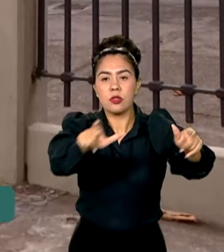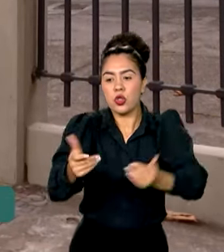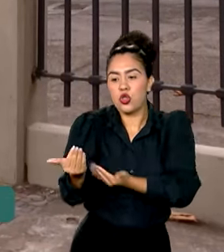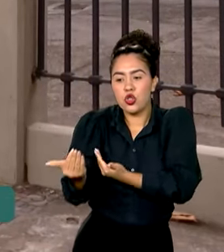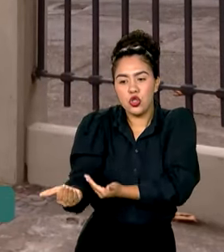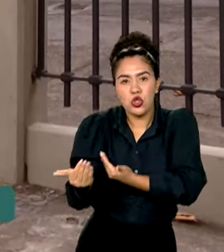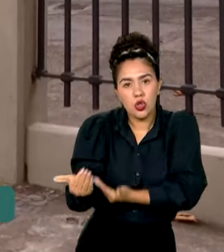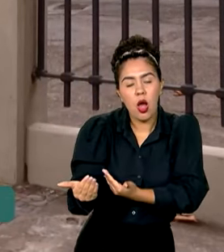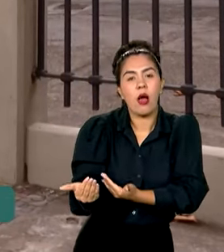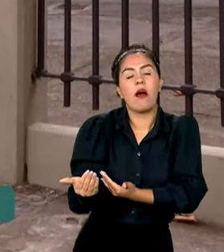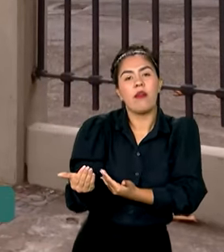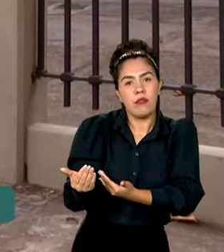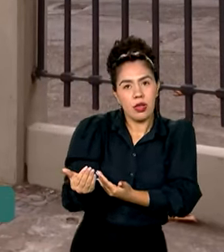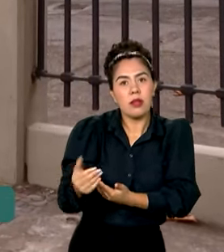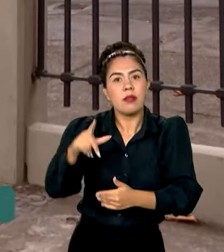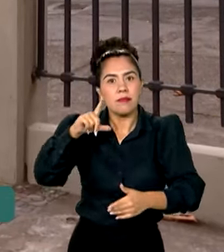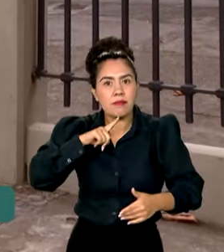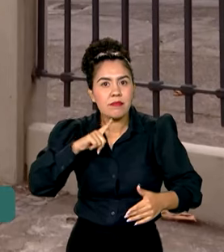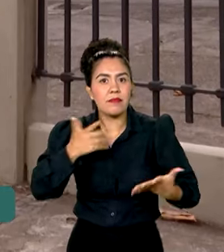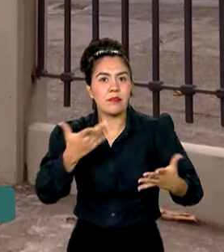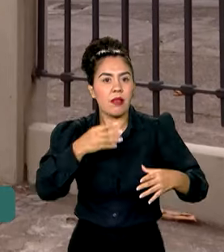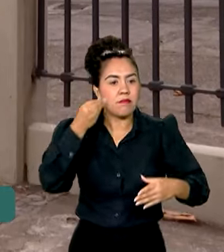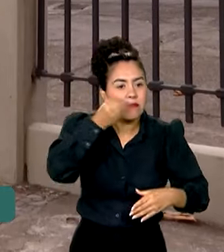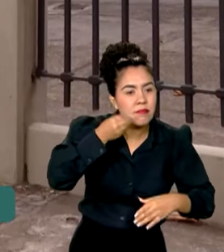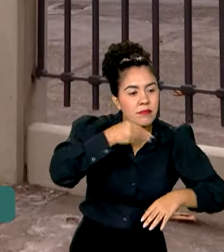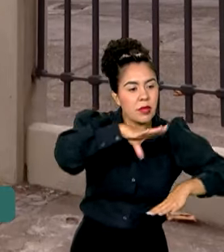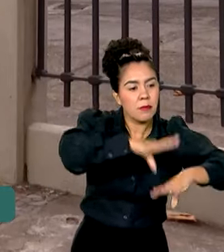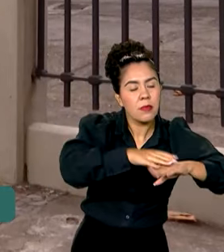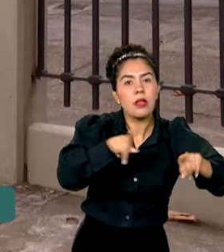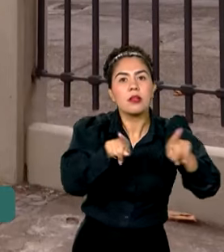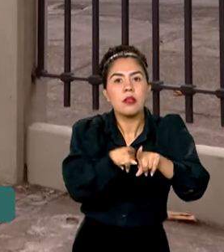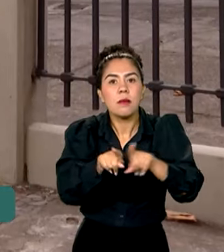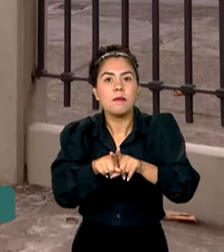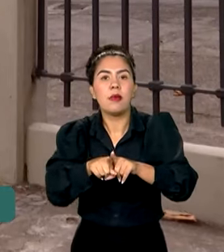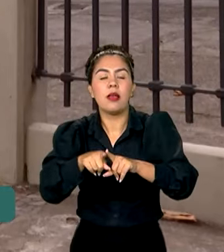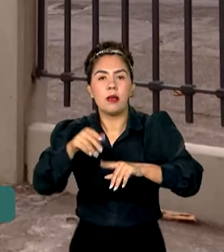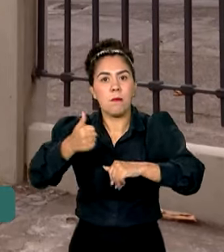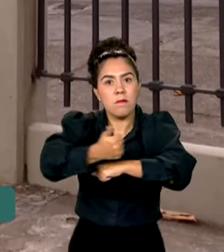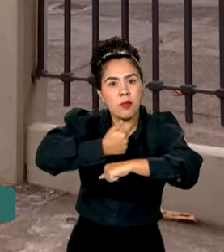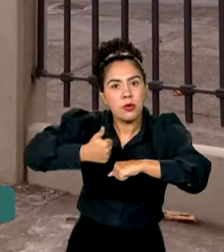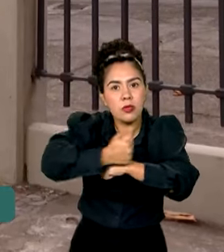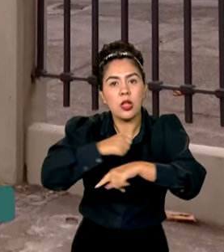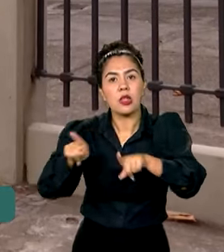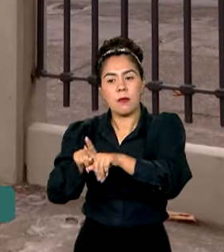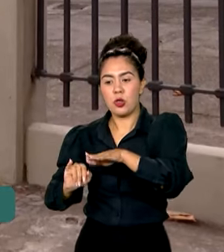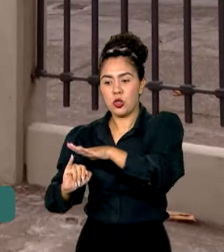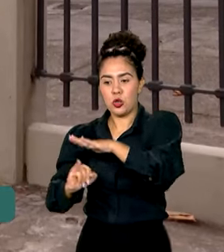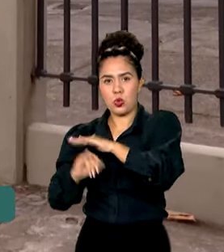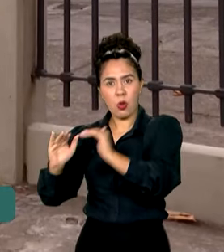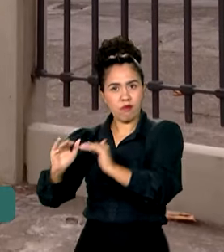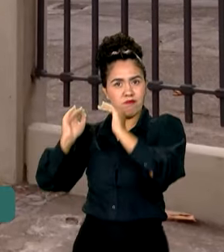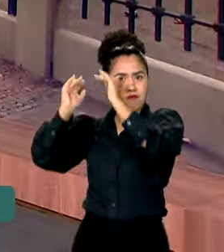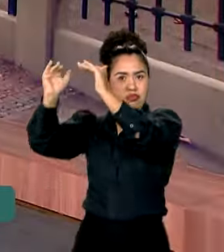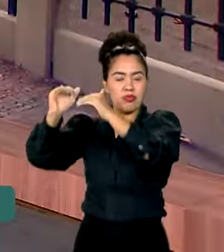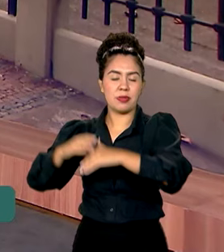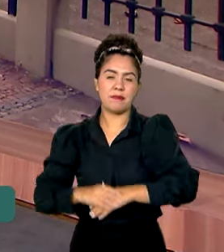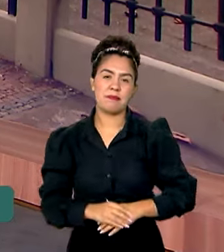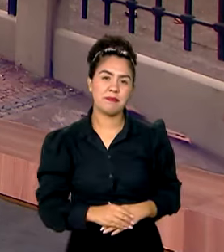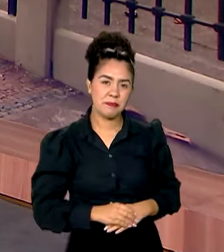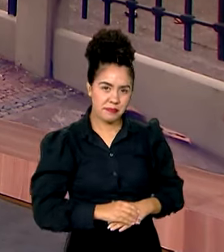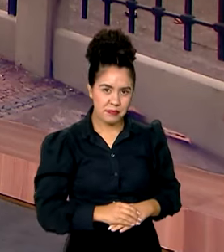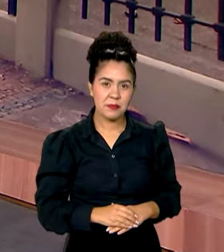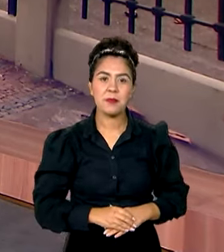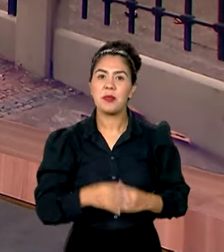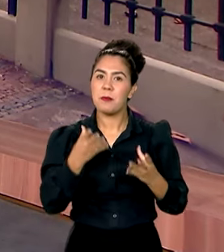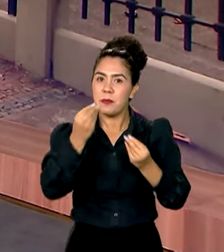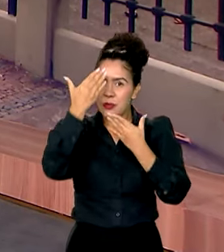em contato com matemáticos profissionais e instituições de pesquisa de alto nível. Vanessa? Ok,